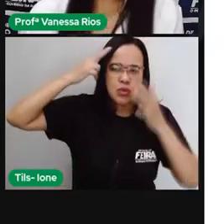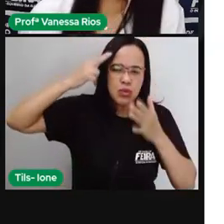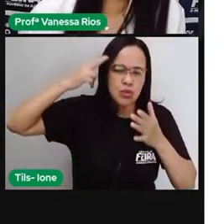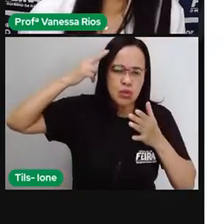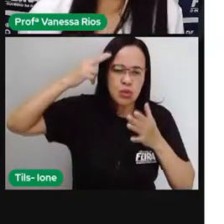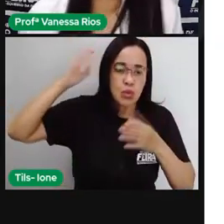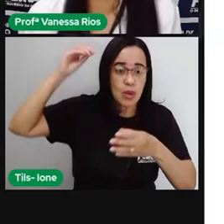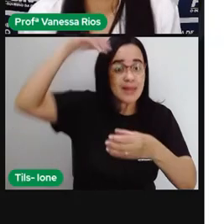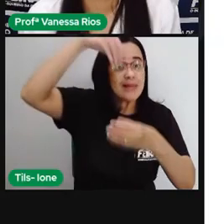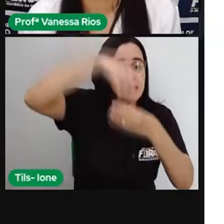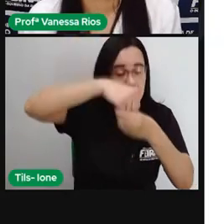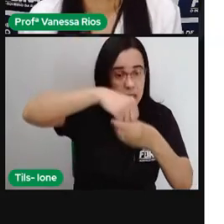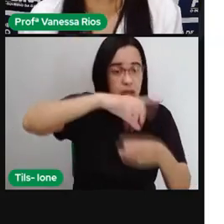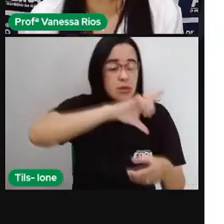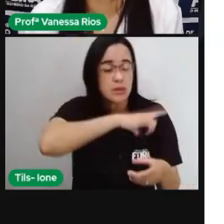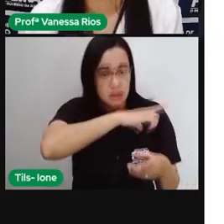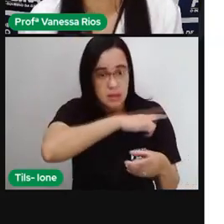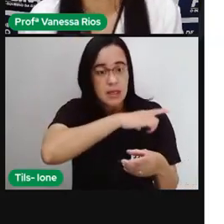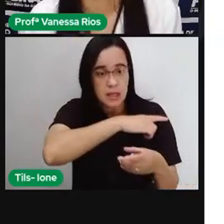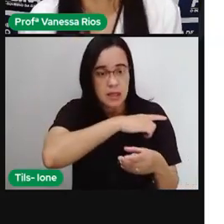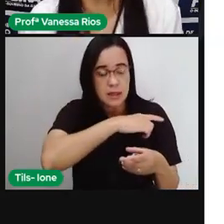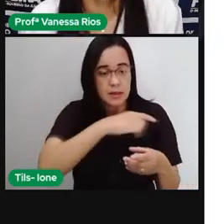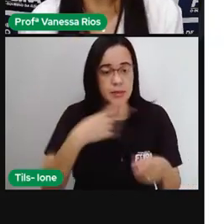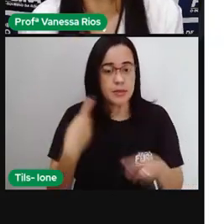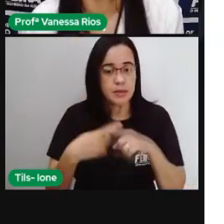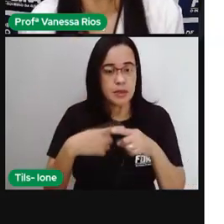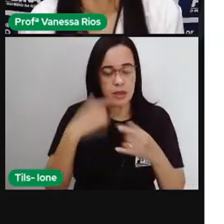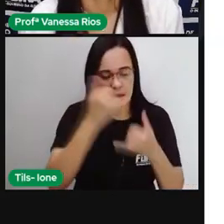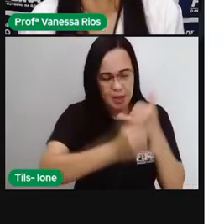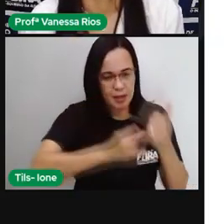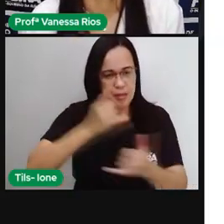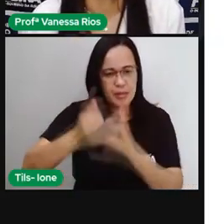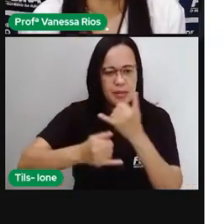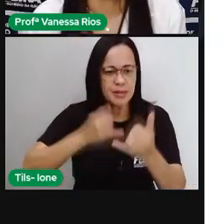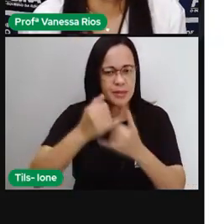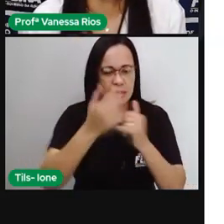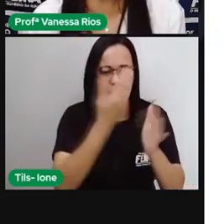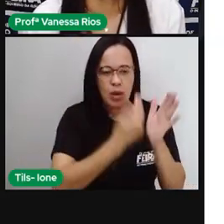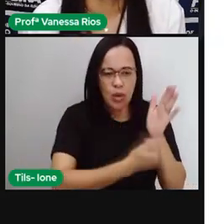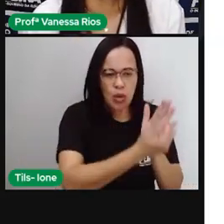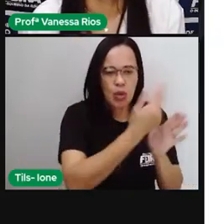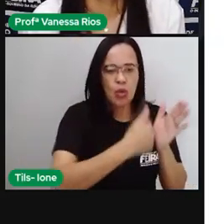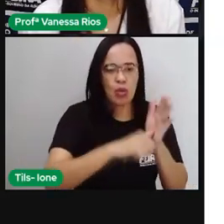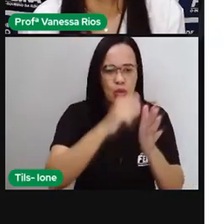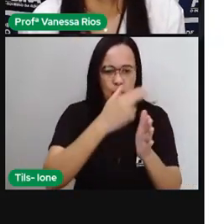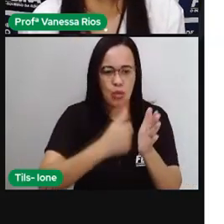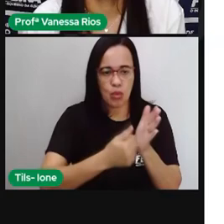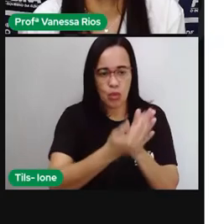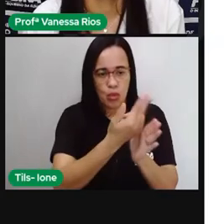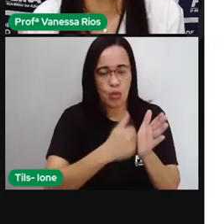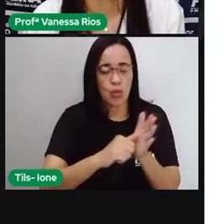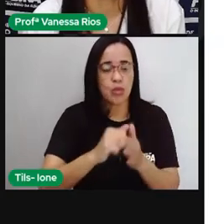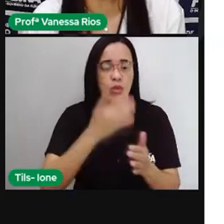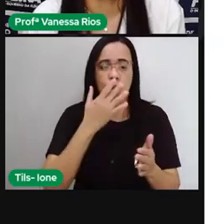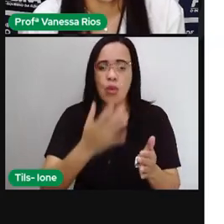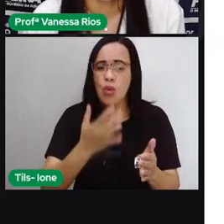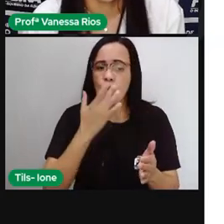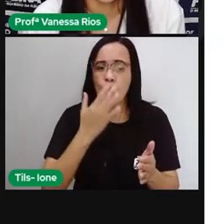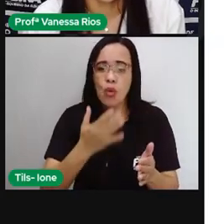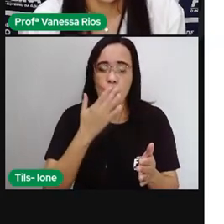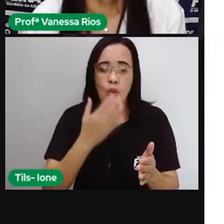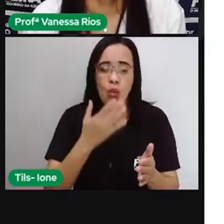brincando aí com as formas, com as cores, para trazer para as obras de arte a